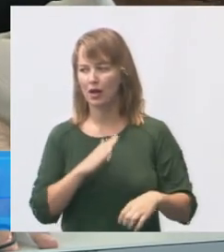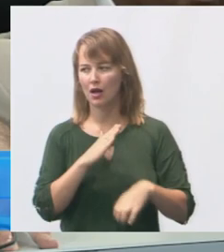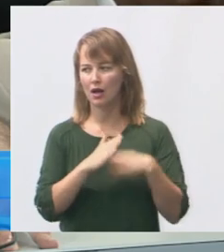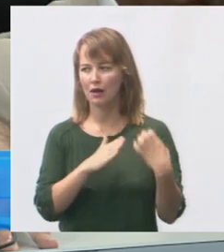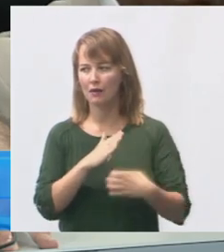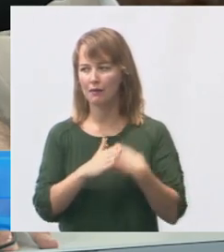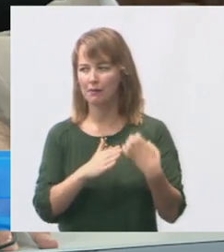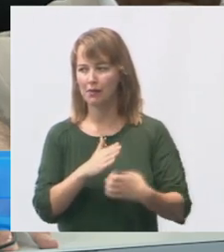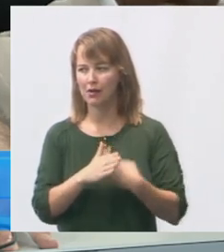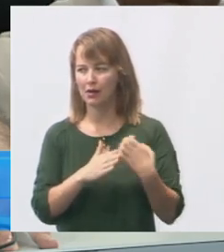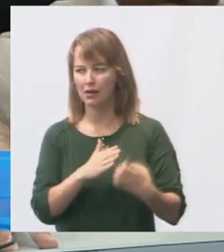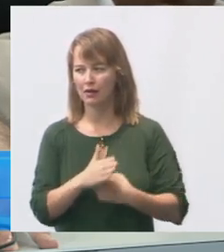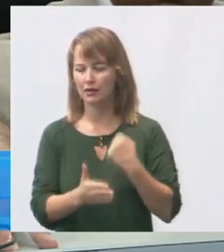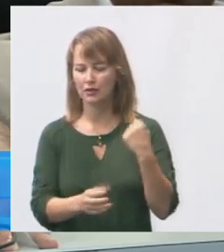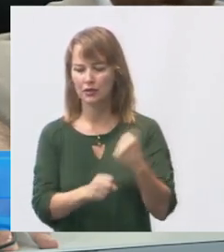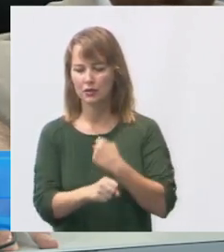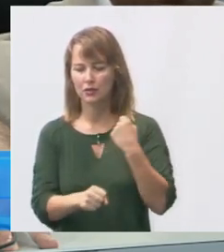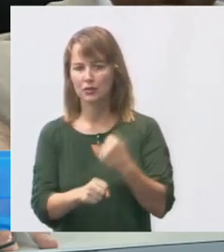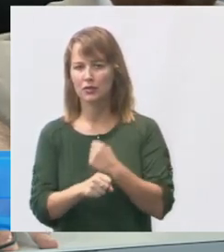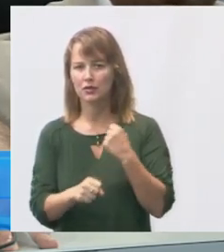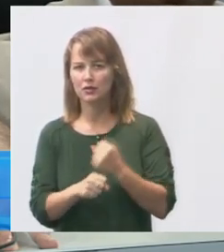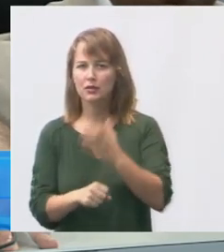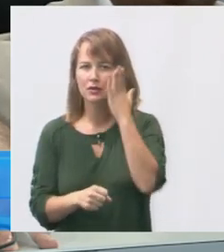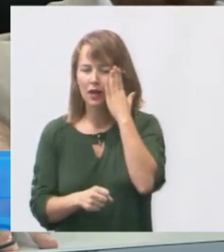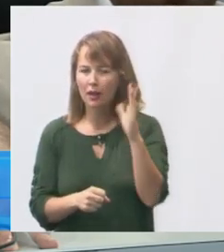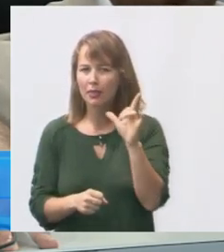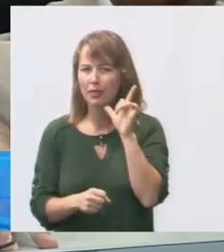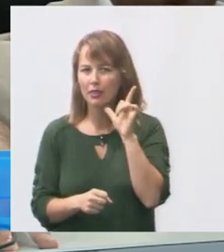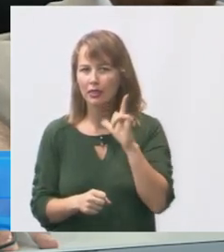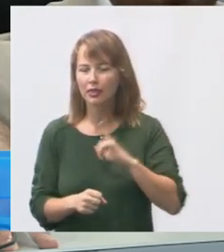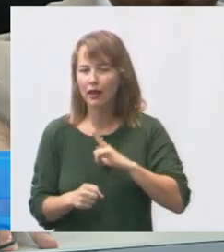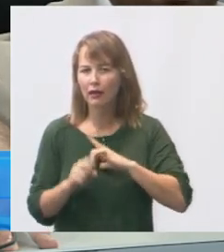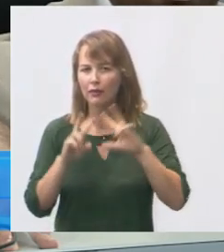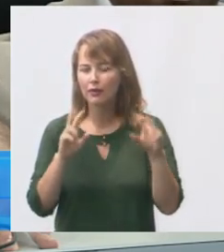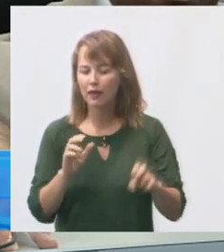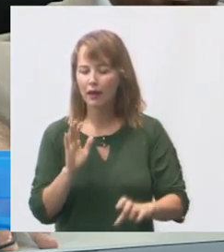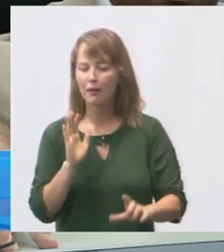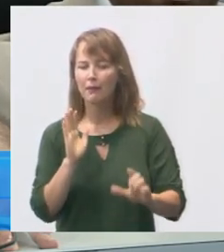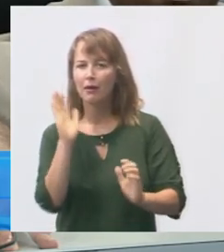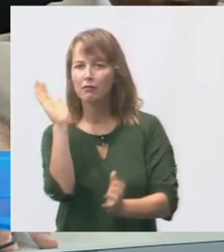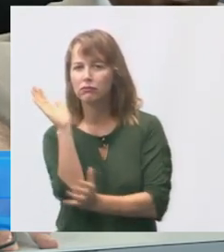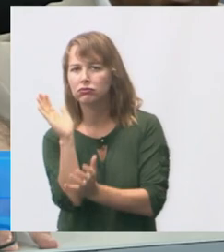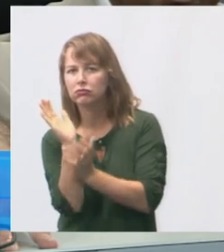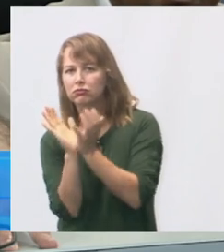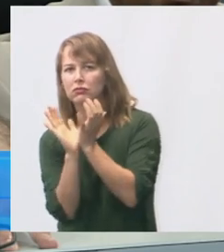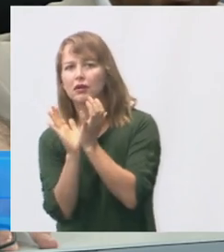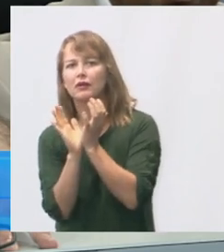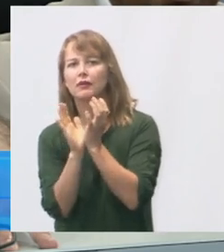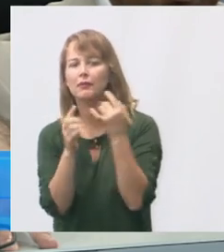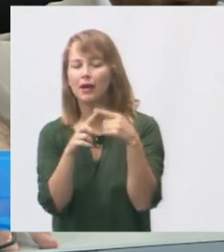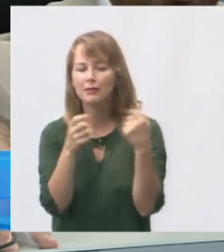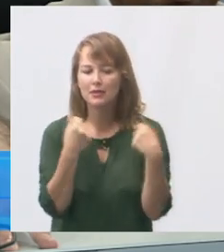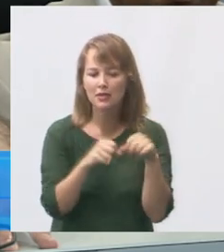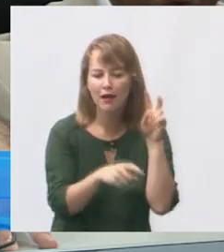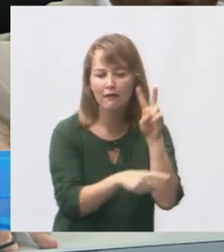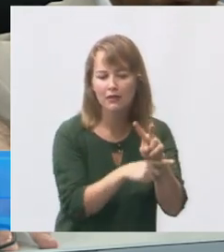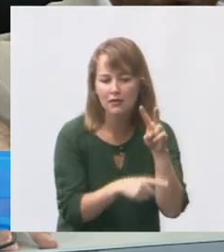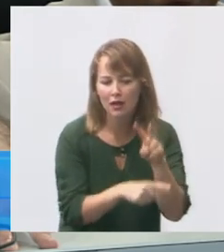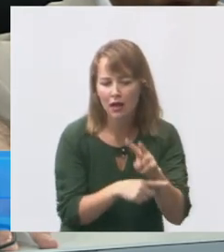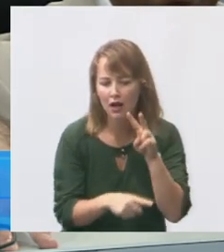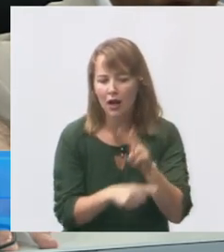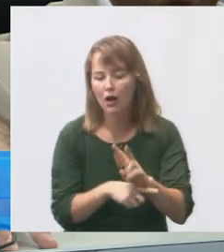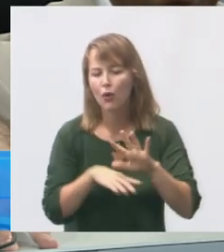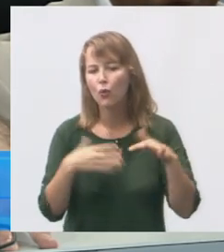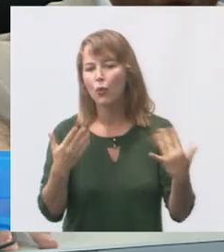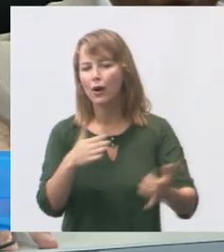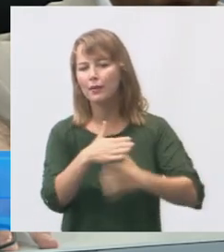que foi falado da cidade de Vitória a gente sabe que tem a questão da burocracia mas eu acho importante fiscalizar quem são as empreiteiras hoje que estão trabalhando na cidade de